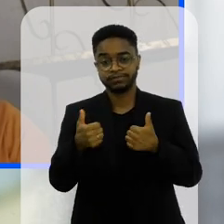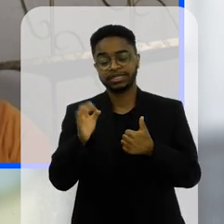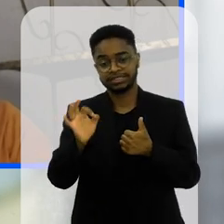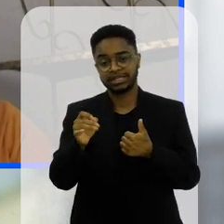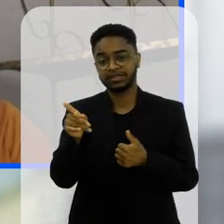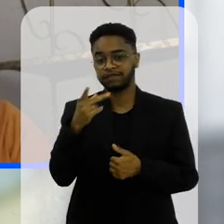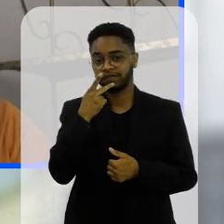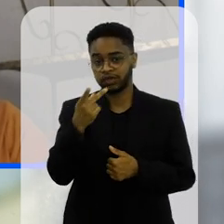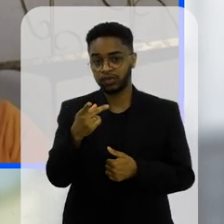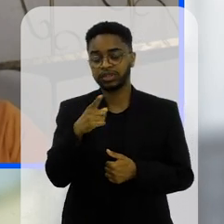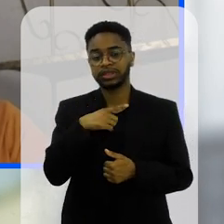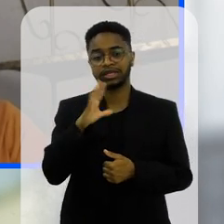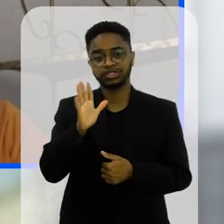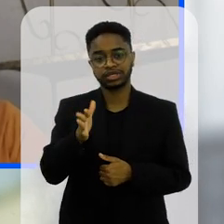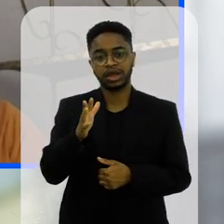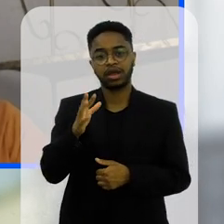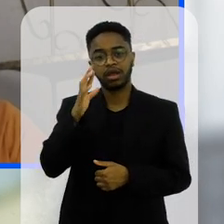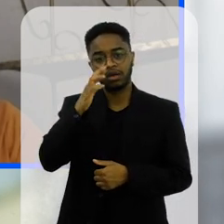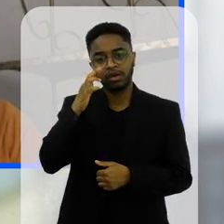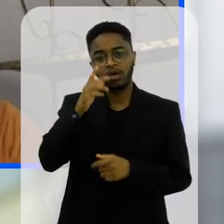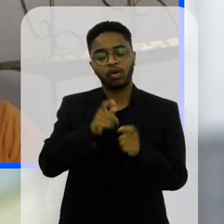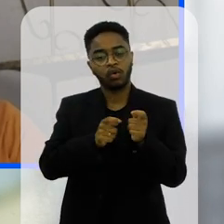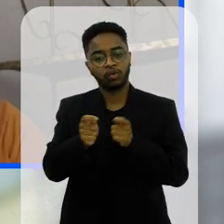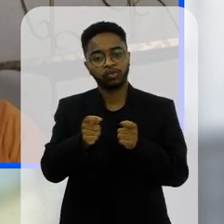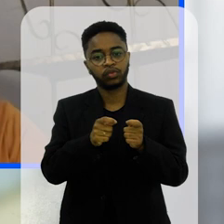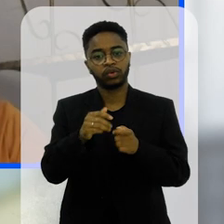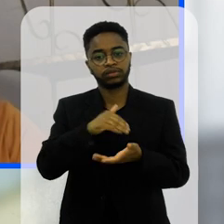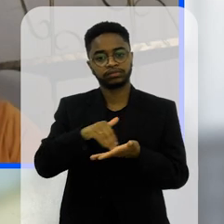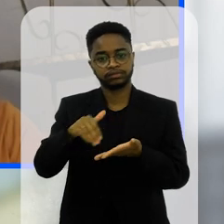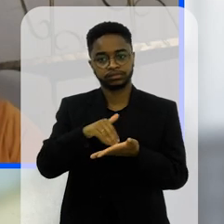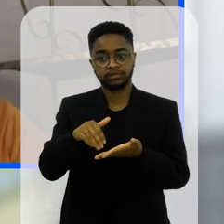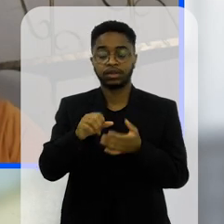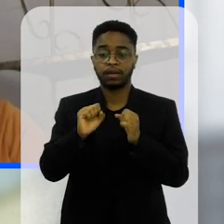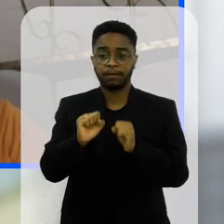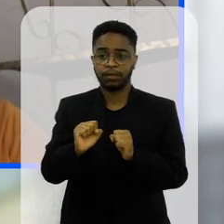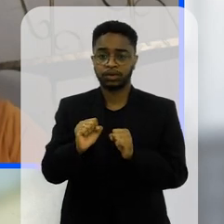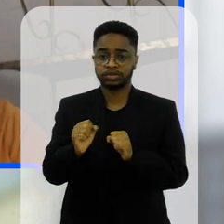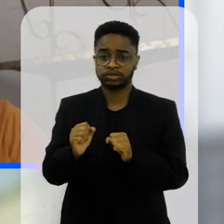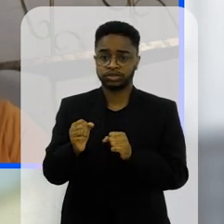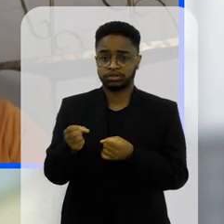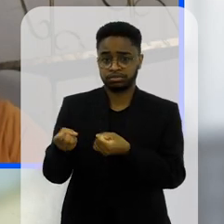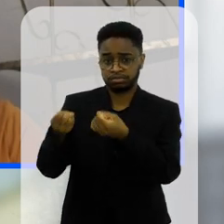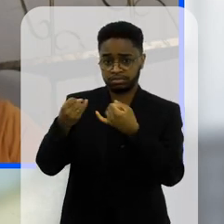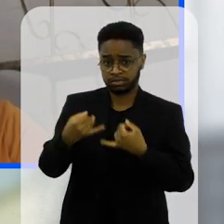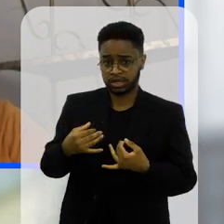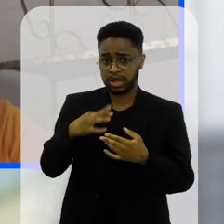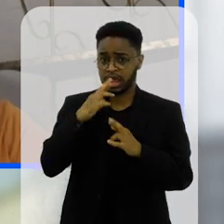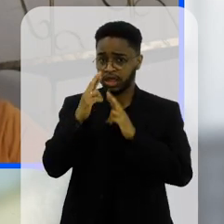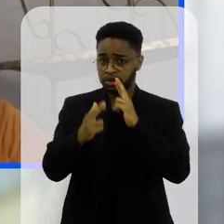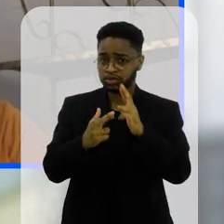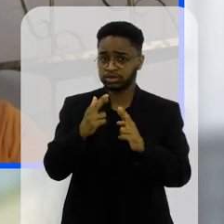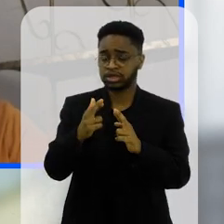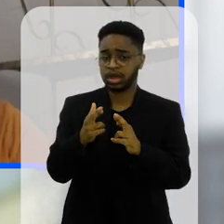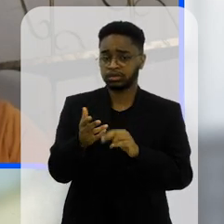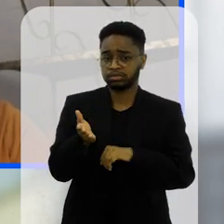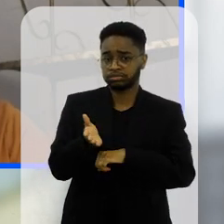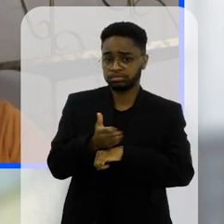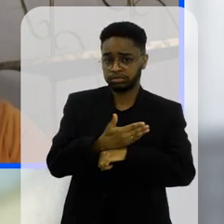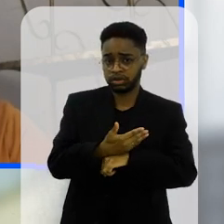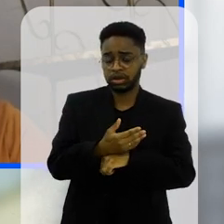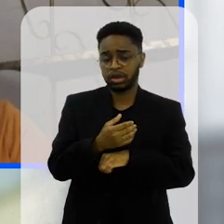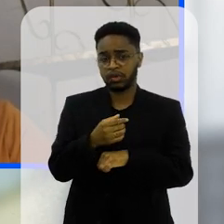você falou que já existe um monitoramento aí da secretaria nesse sentido você já pode adiantar pra gente algum resultado